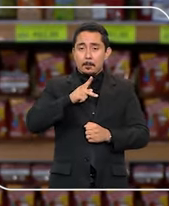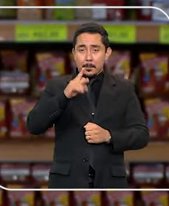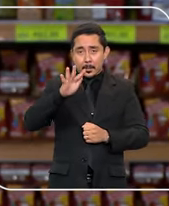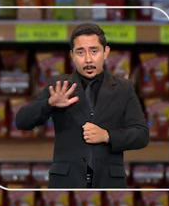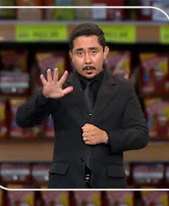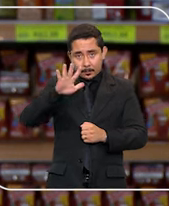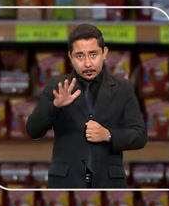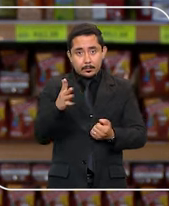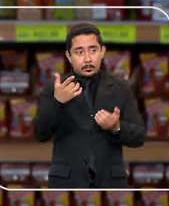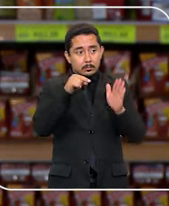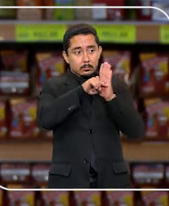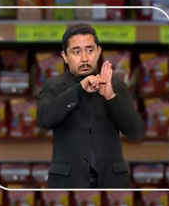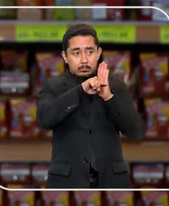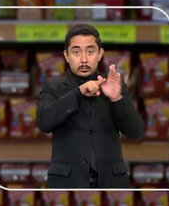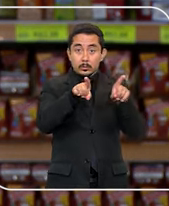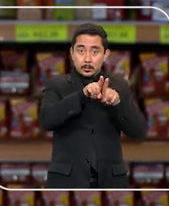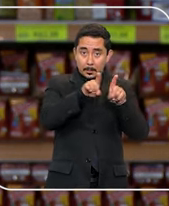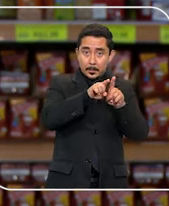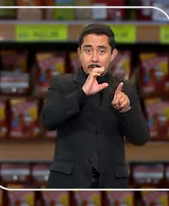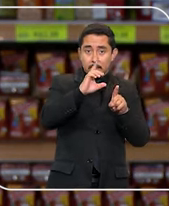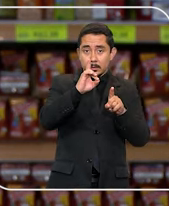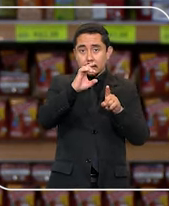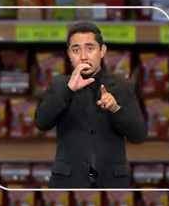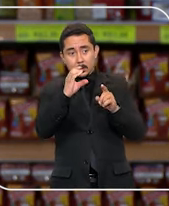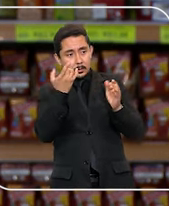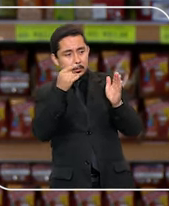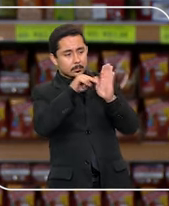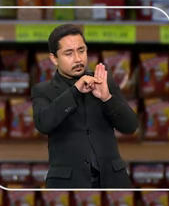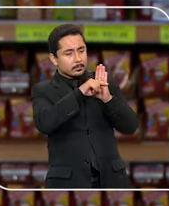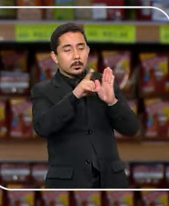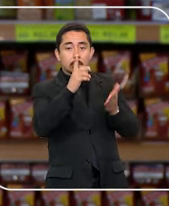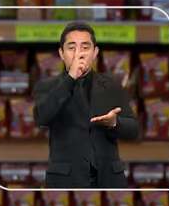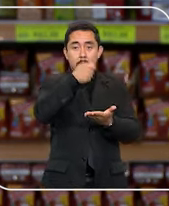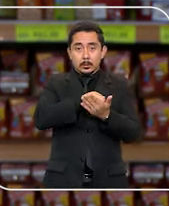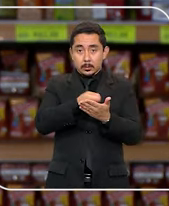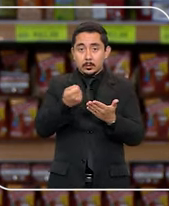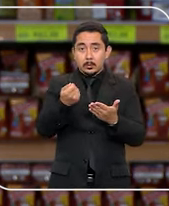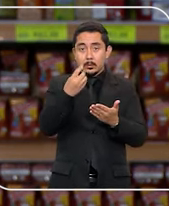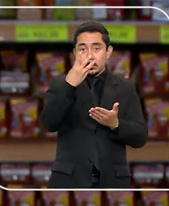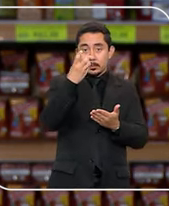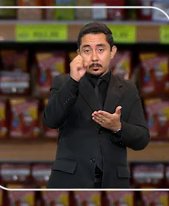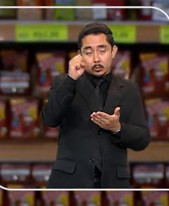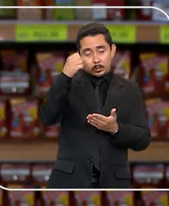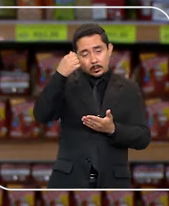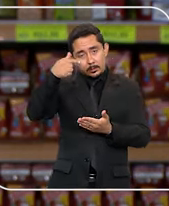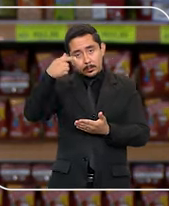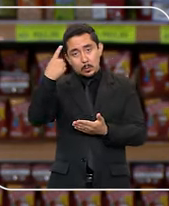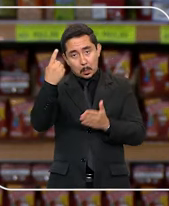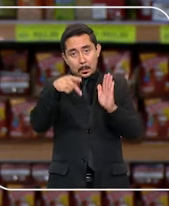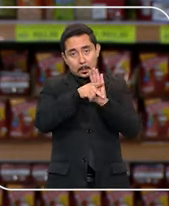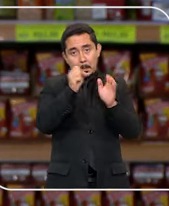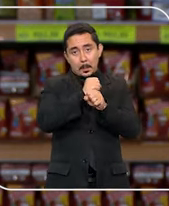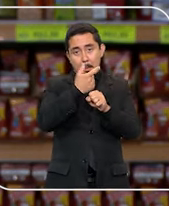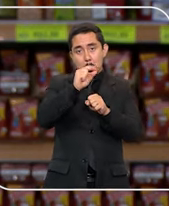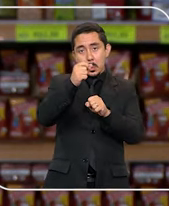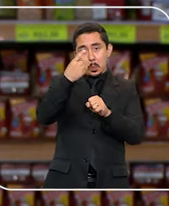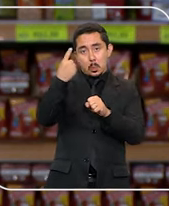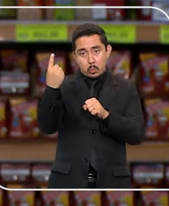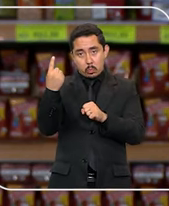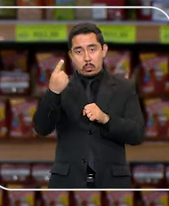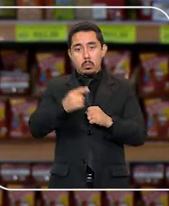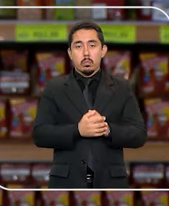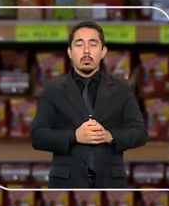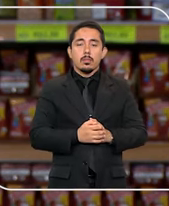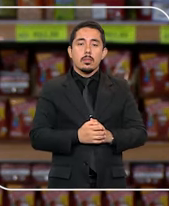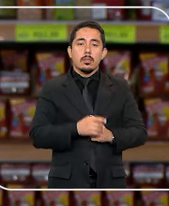Brasileiro de Defesa do Consumidor questionaram a legalidade do Decreto 3.871 de 2001. O dispositivo